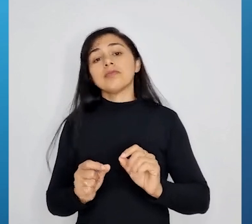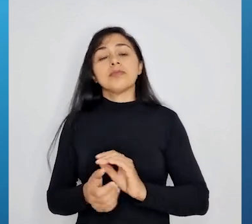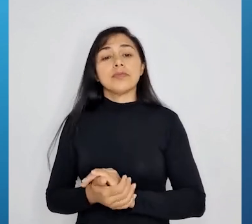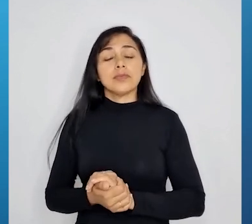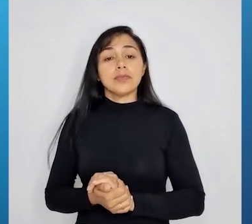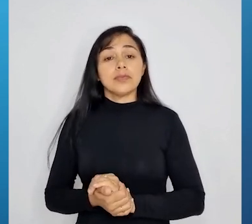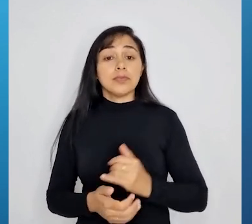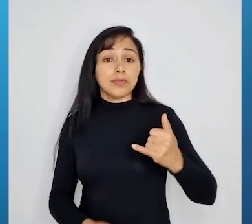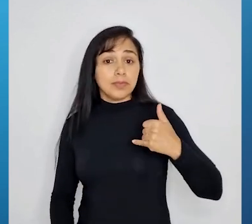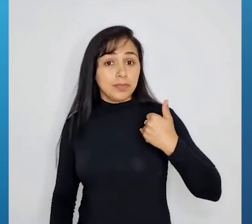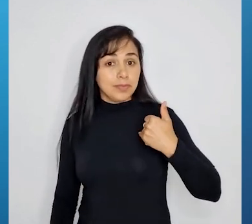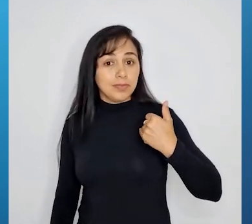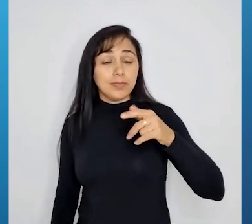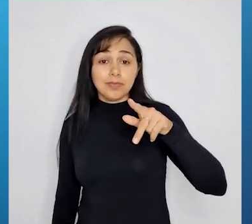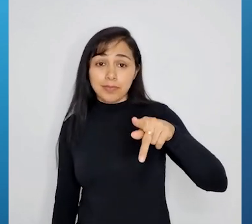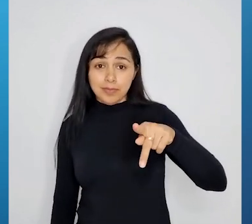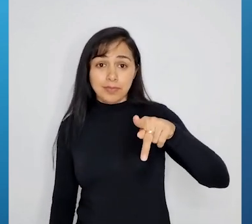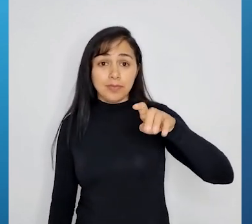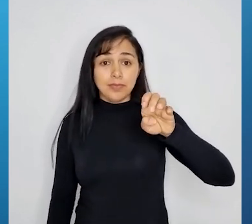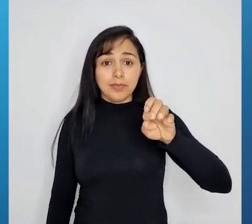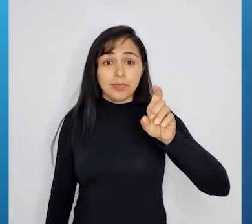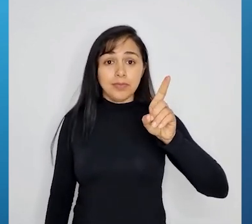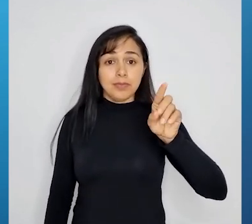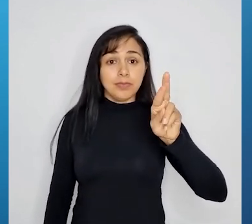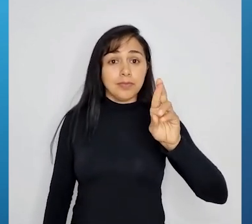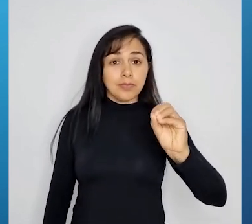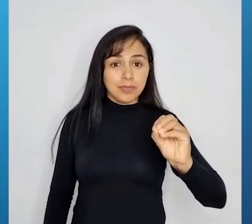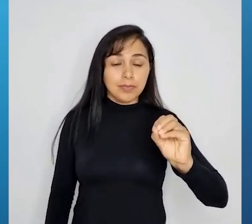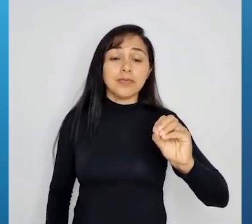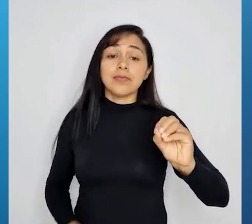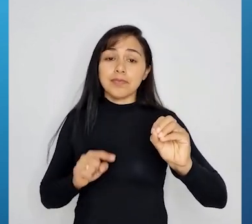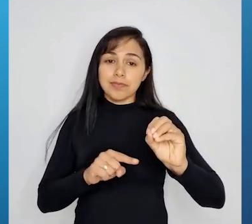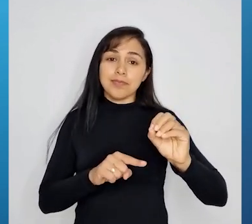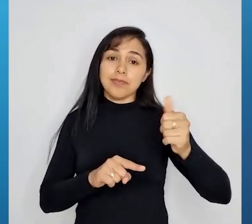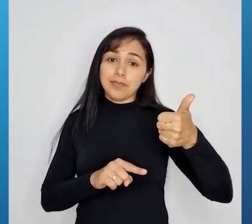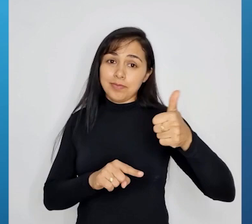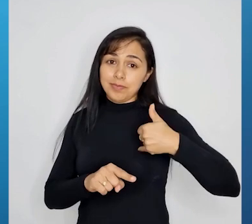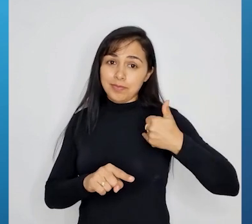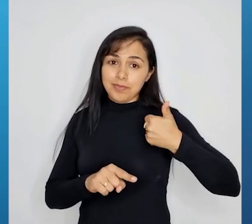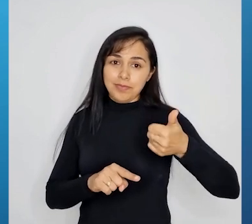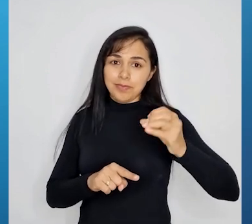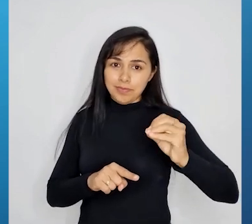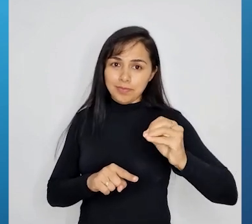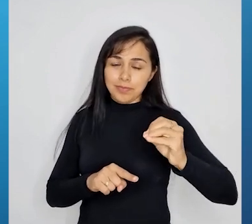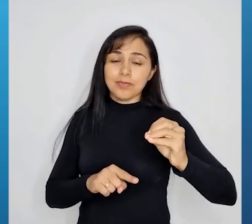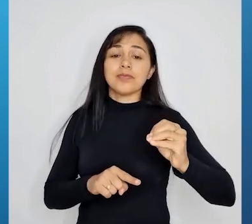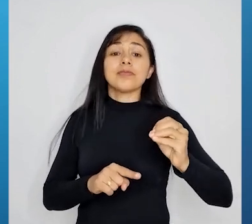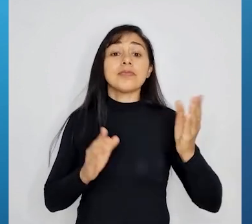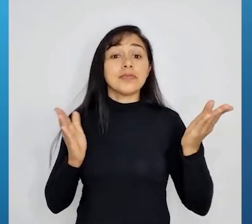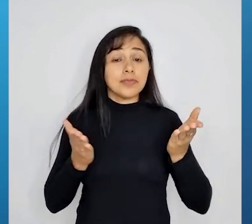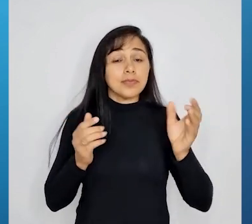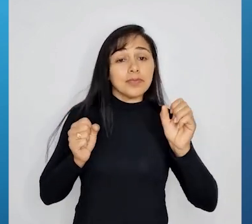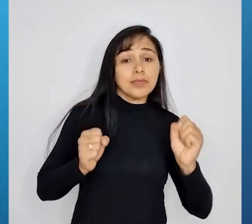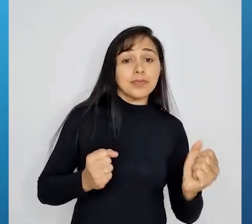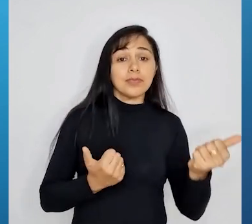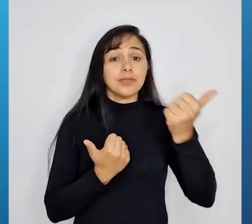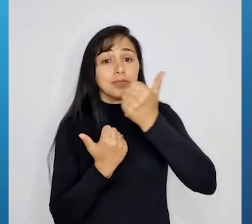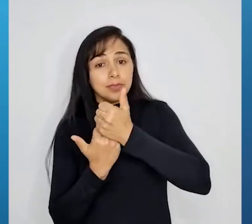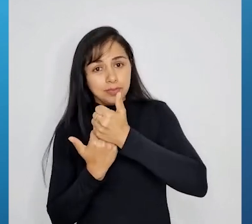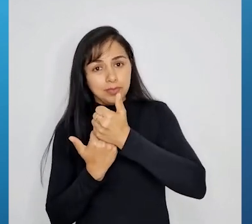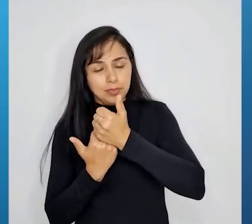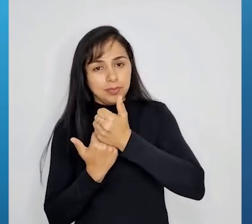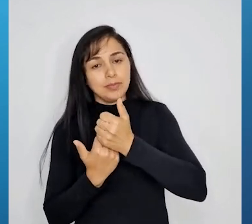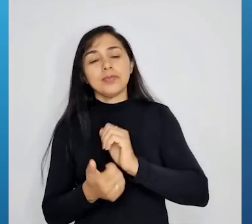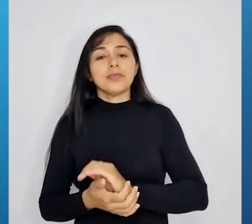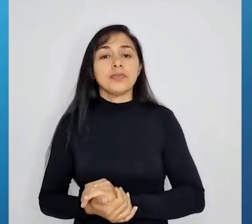Então, a idade de Pedro é 10. Se a idade de Pedro é 10, agora eu posso substituir, Esse valor P em uma das